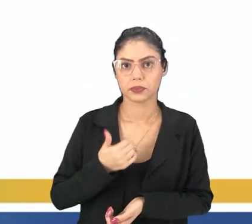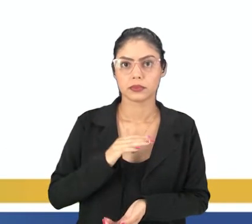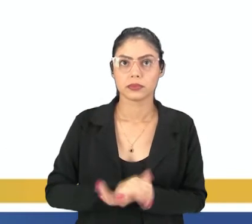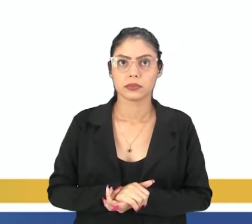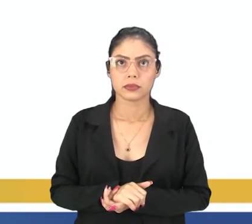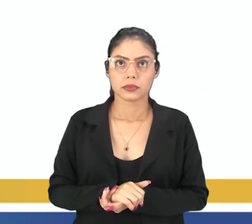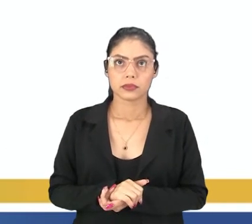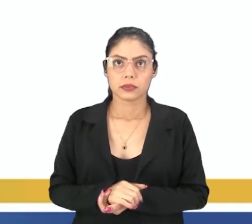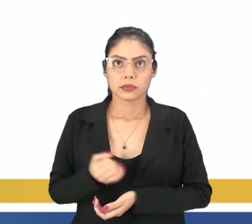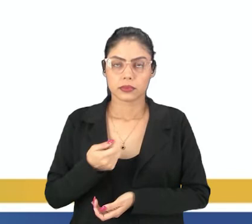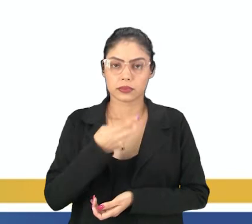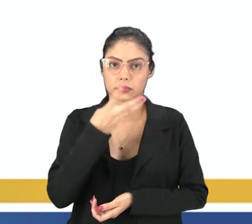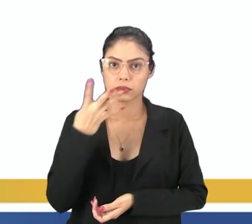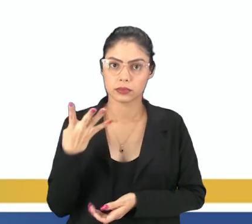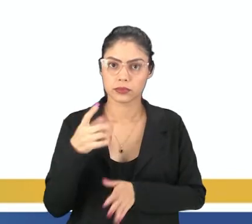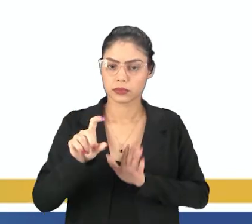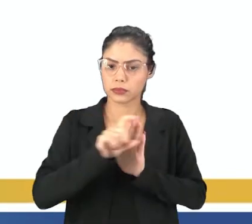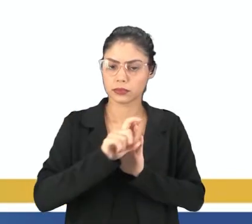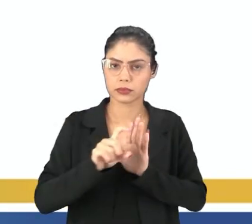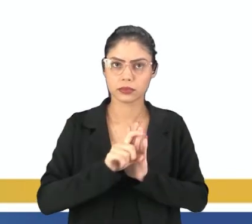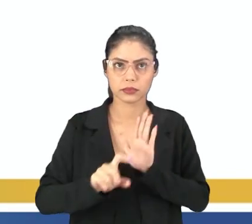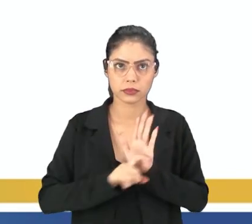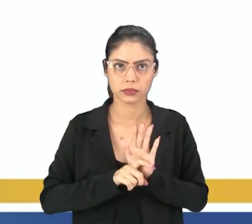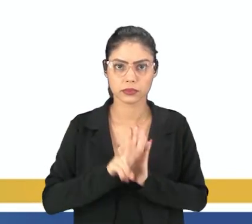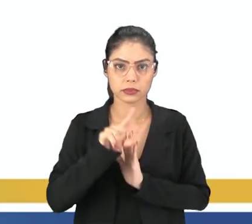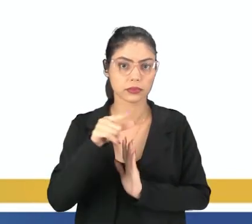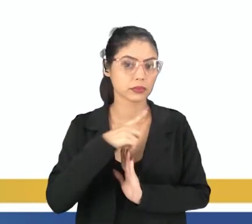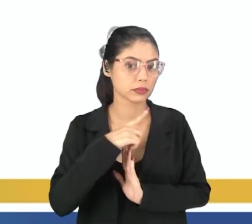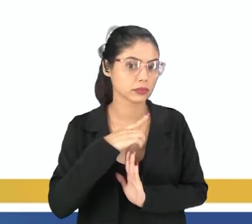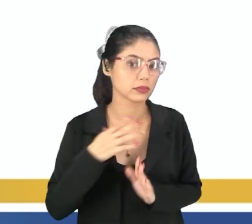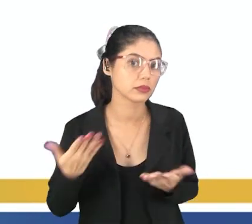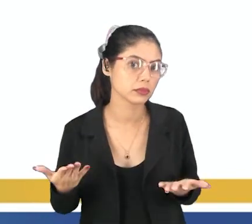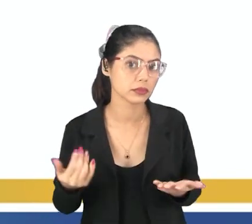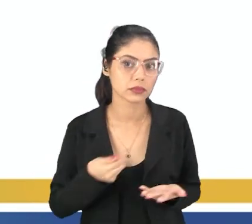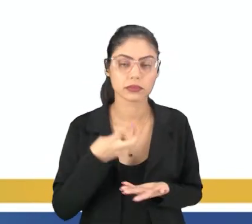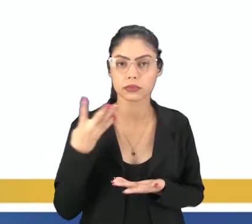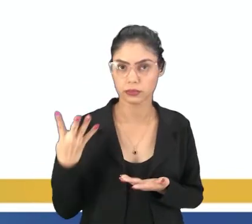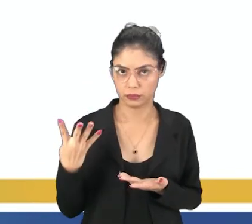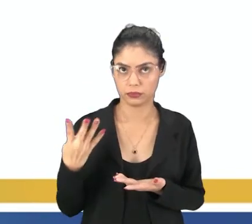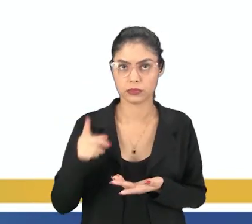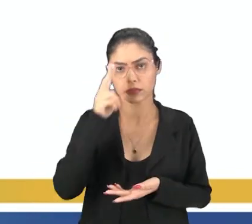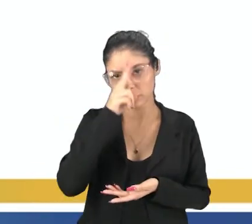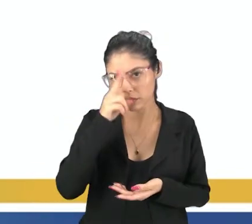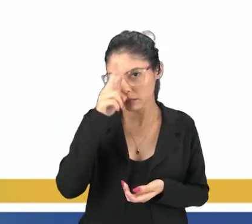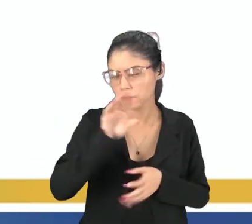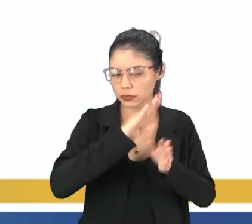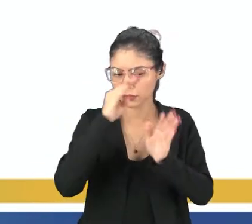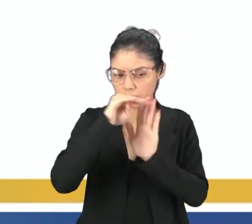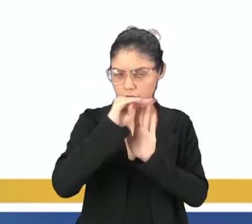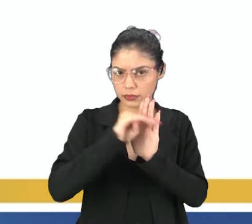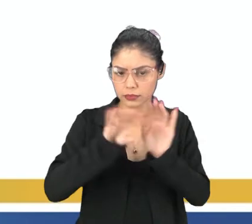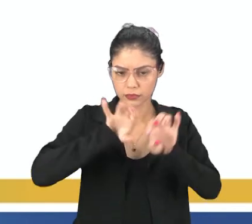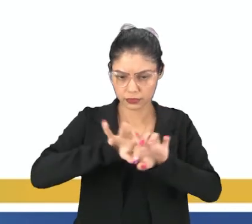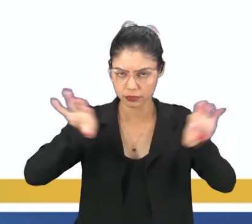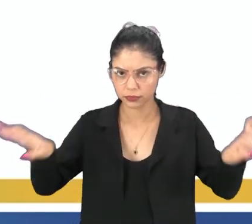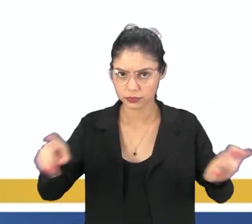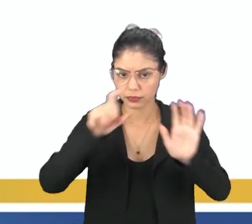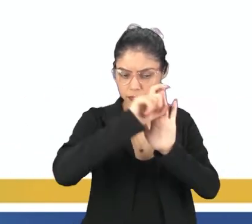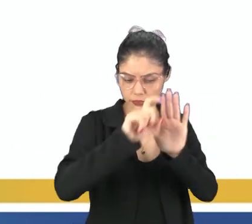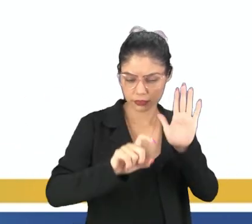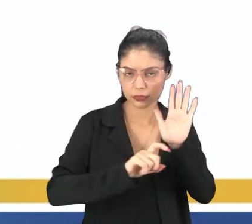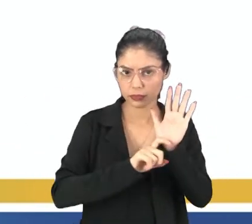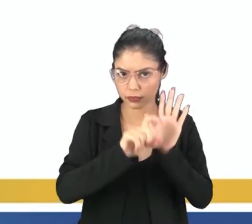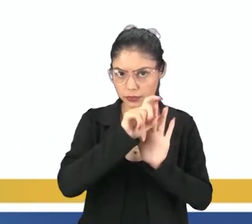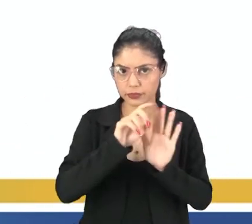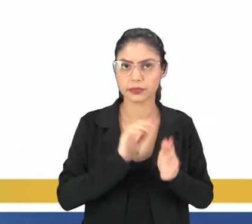E quantas estrofes será que nós vamos ter aqui? Lembra que está separada? Tem um espaço entre uma estrofe